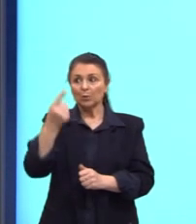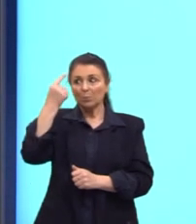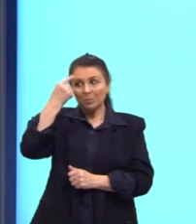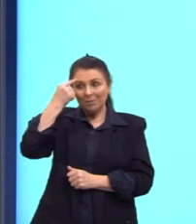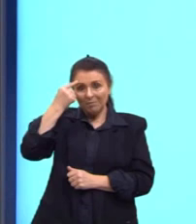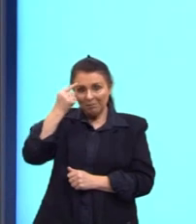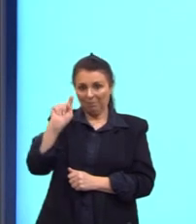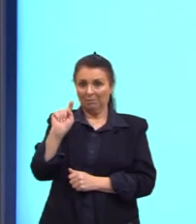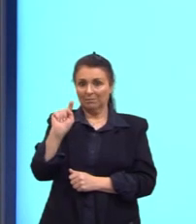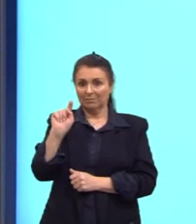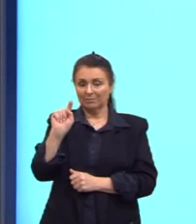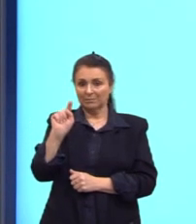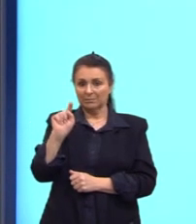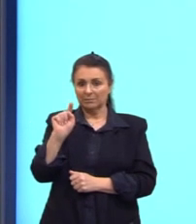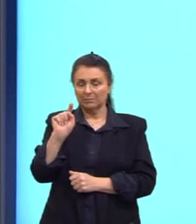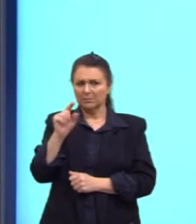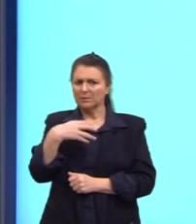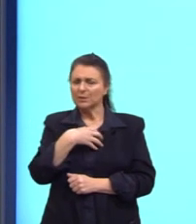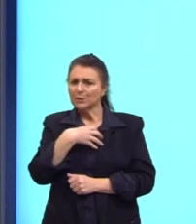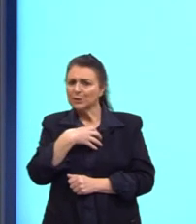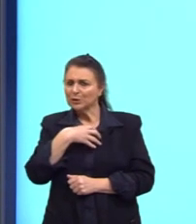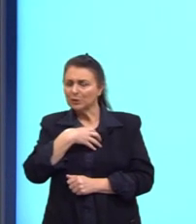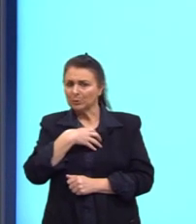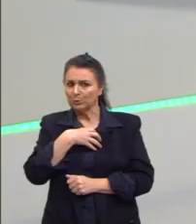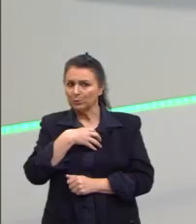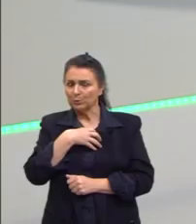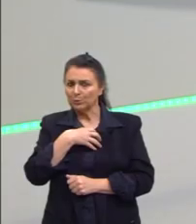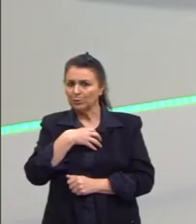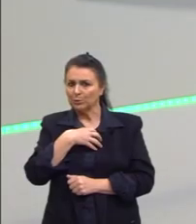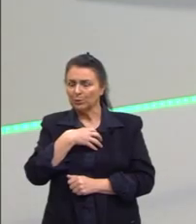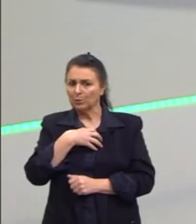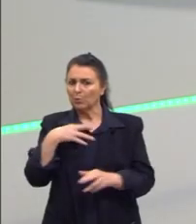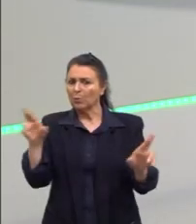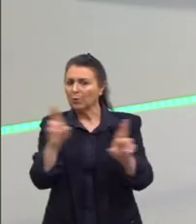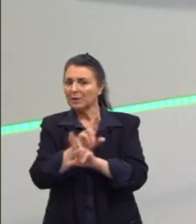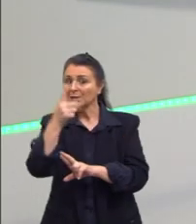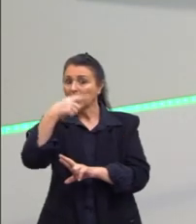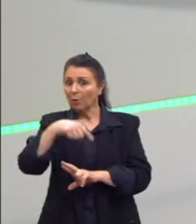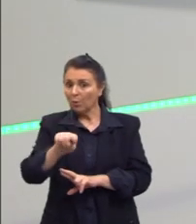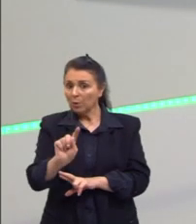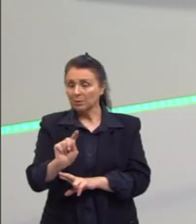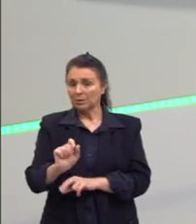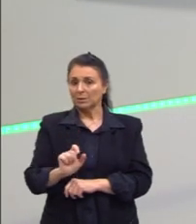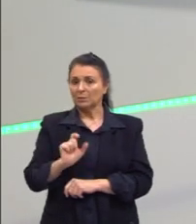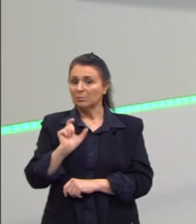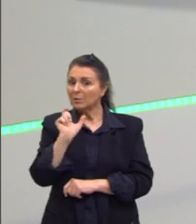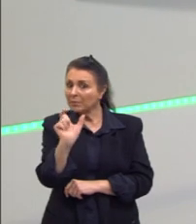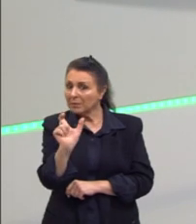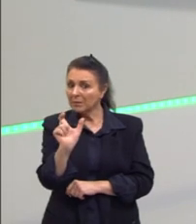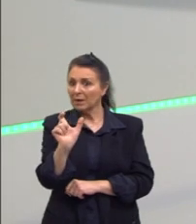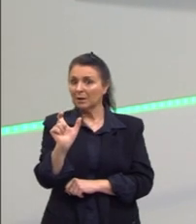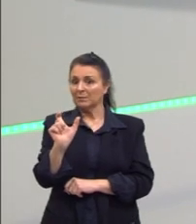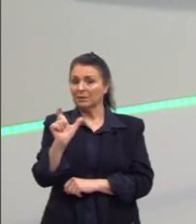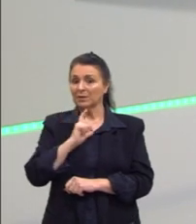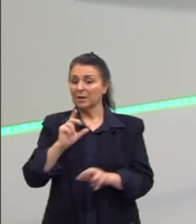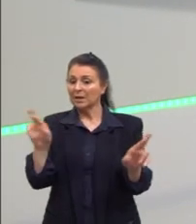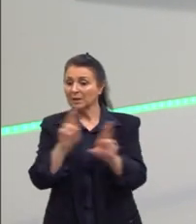faz sentido em relação à outra, quando uma palavra faz sentido em relação à outra,